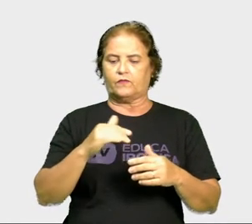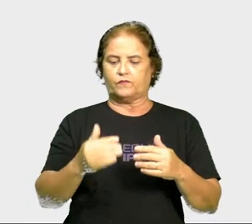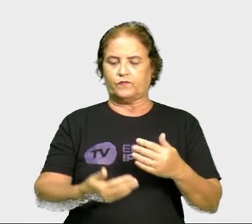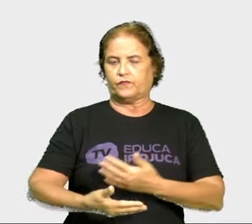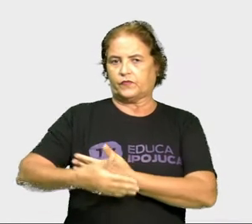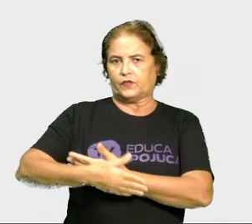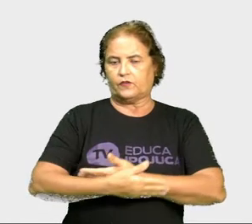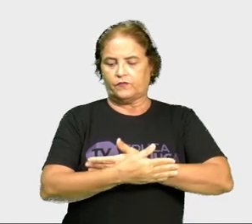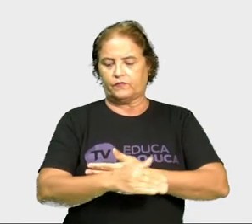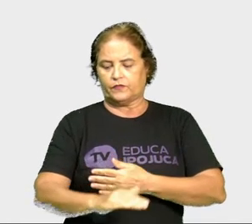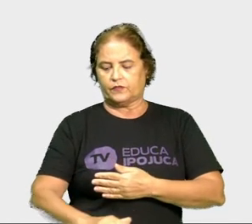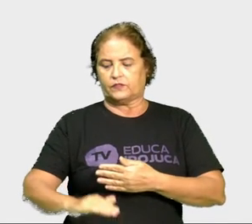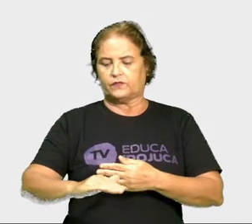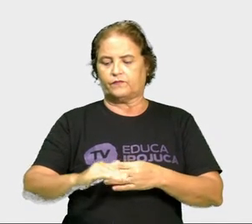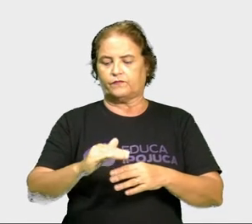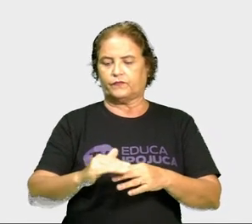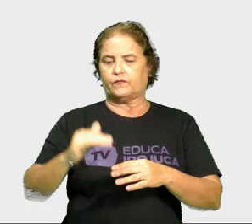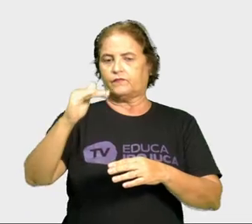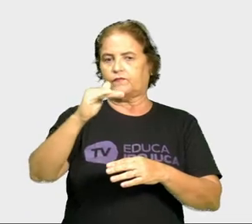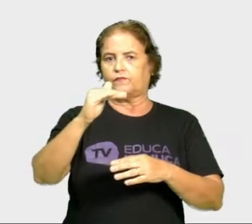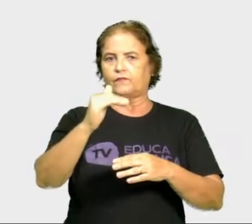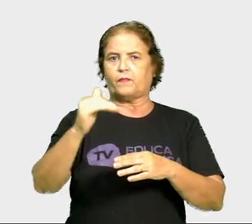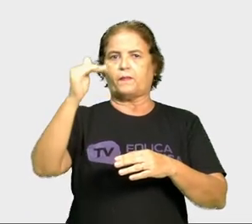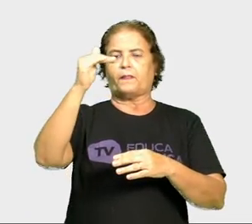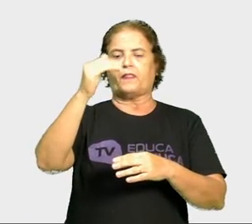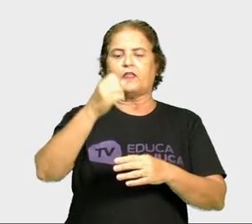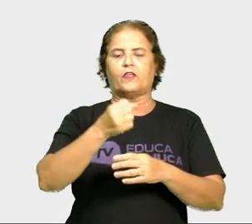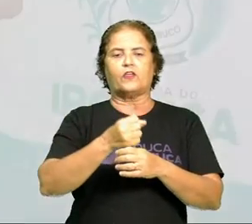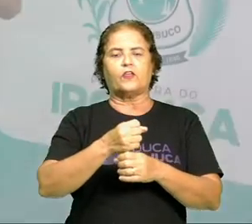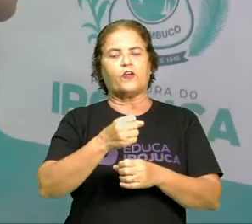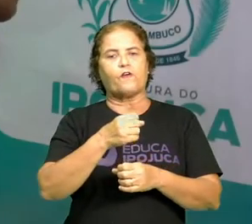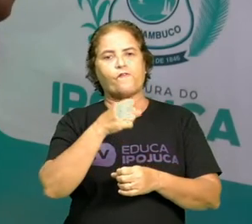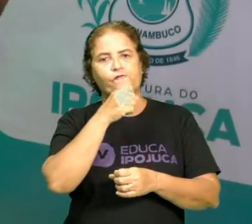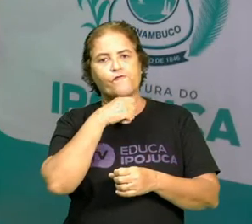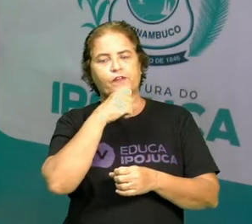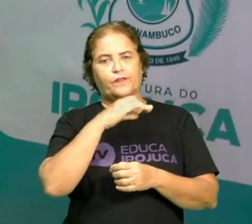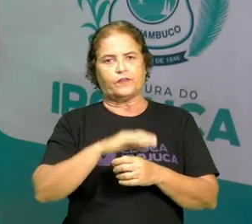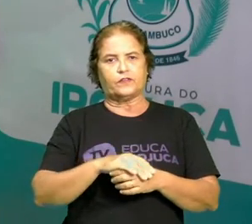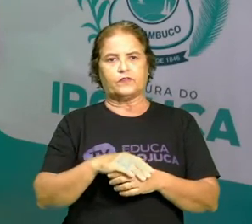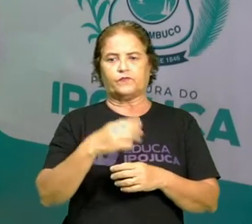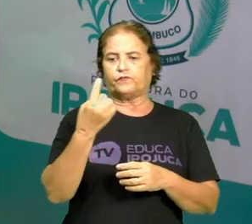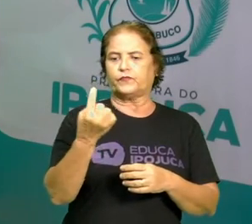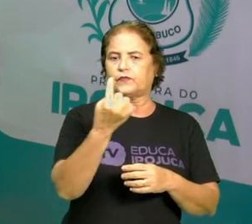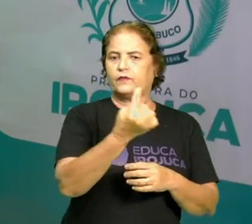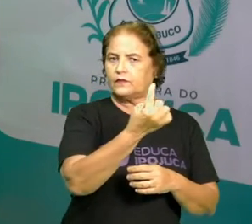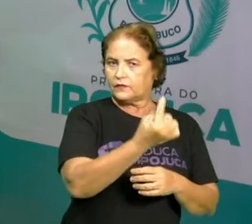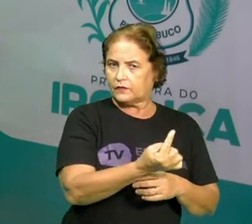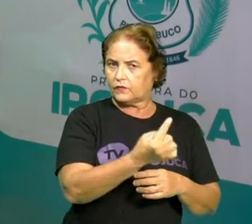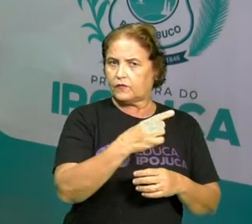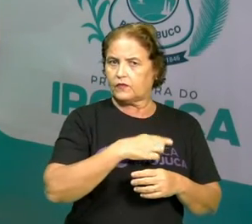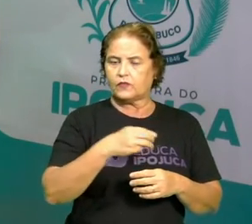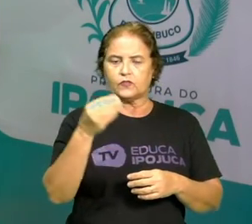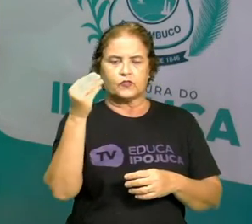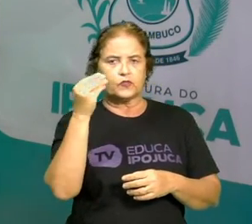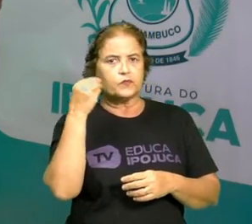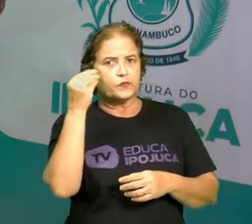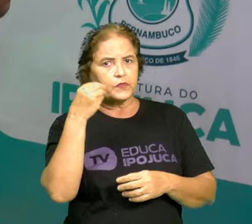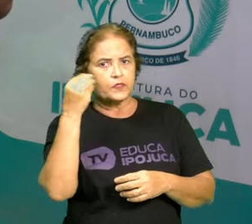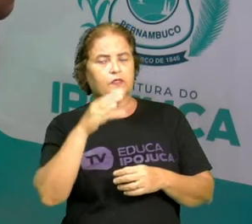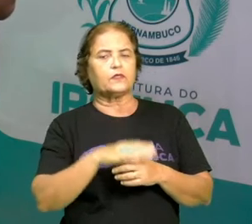a vida adulta e a velhice, que é a vida do idoso. Que cada fase tem suas experiências, suas